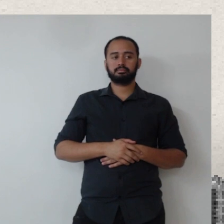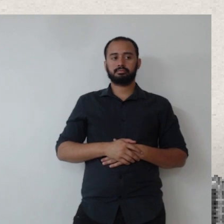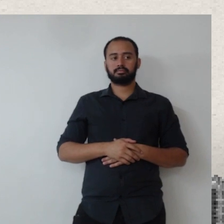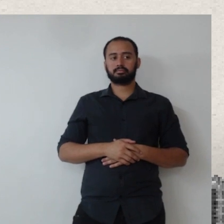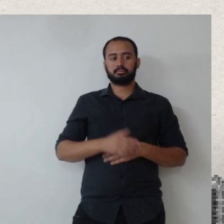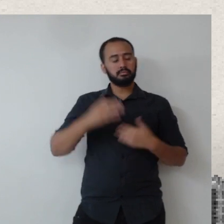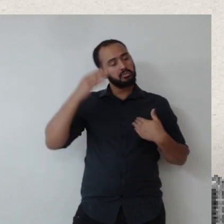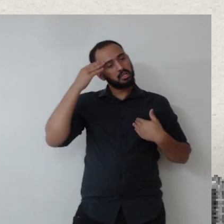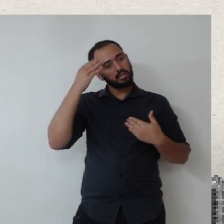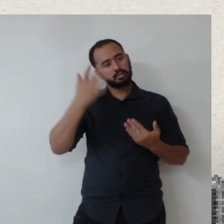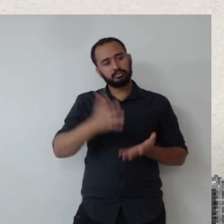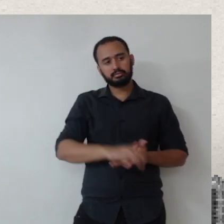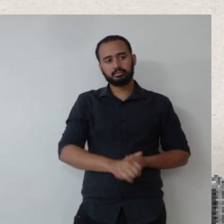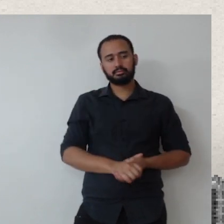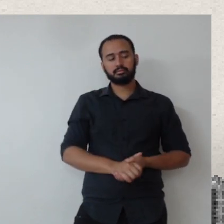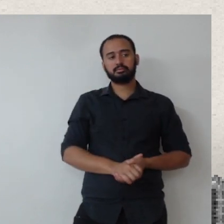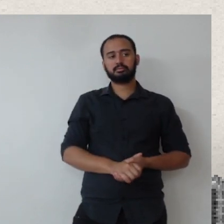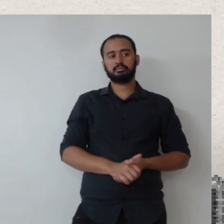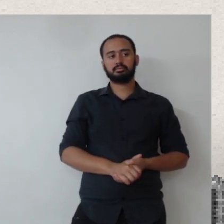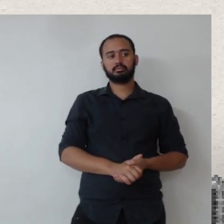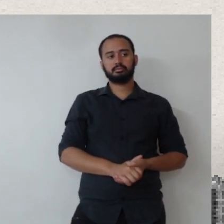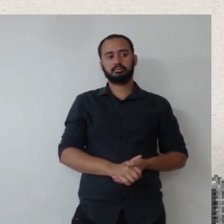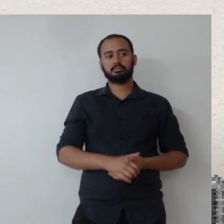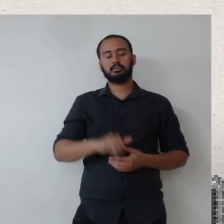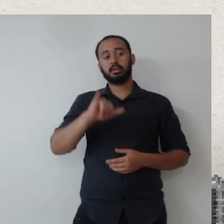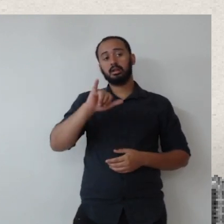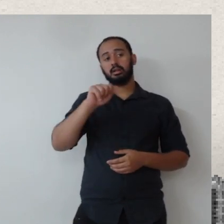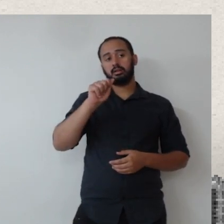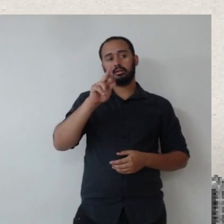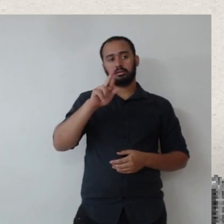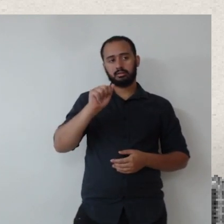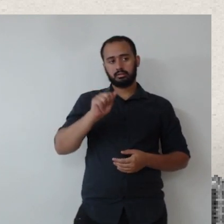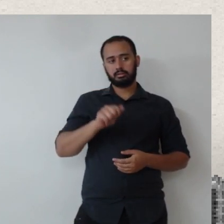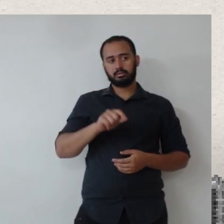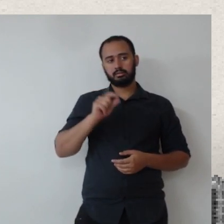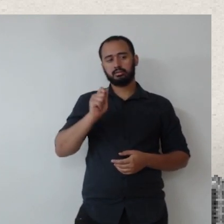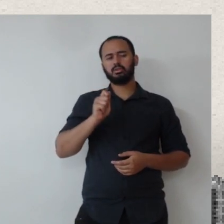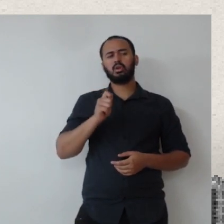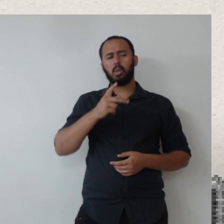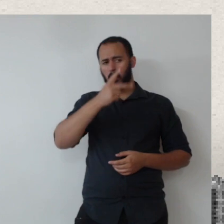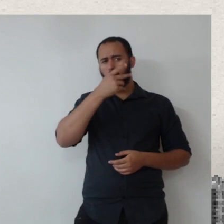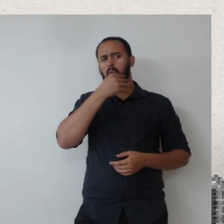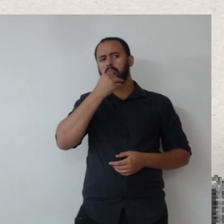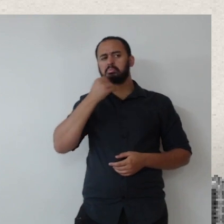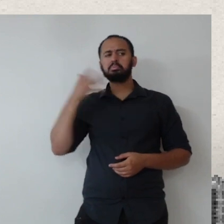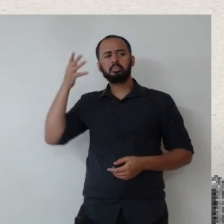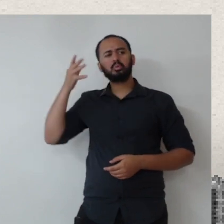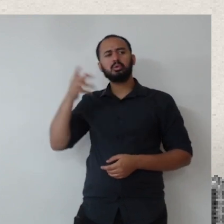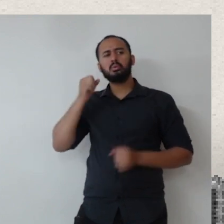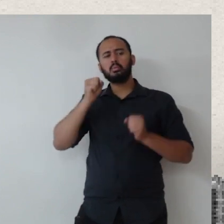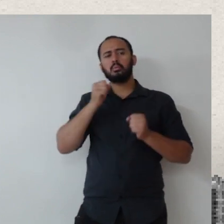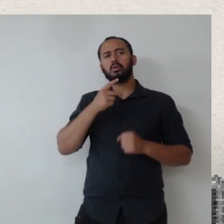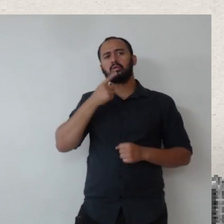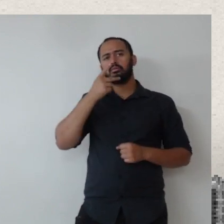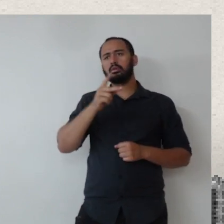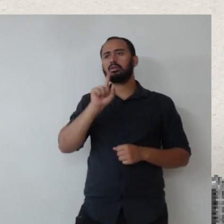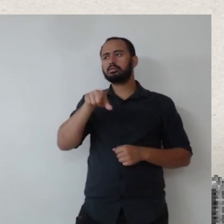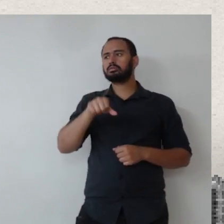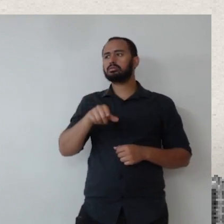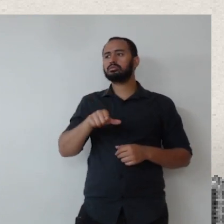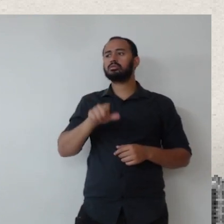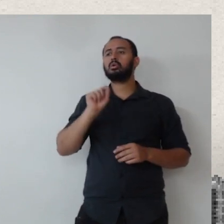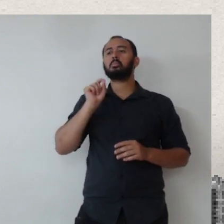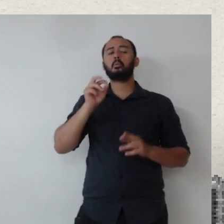sim. Tá bom. Obrigada. A Yara está perguntando, Renato, você pode falar um pouquinho sobre as competências do